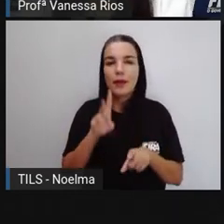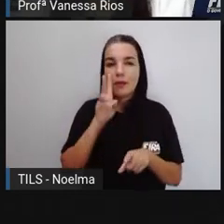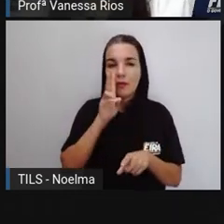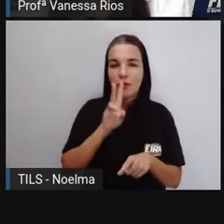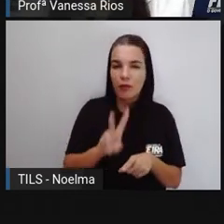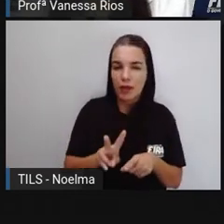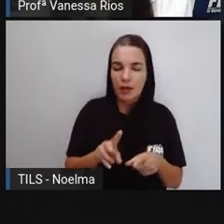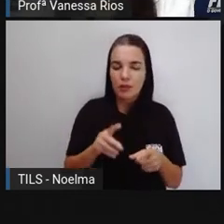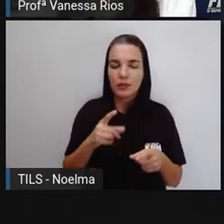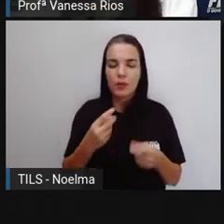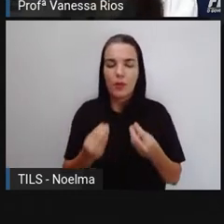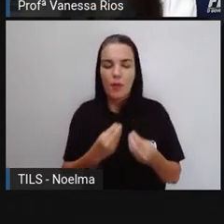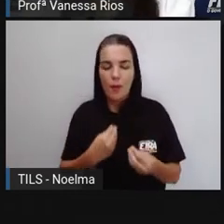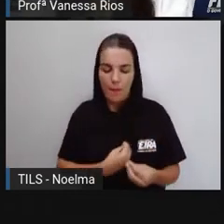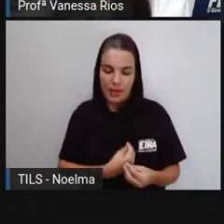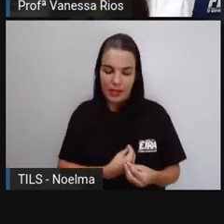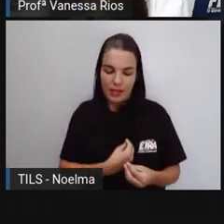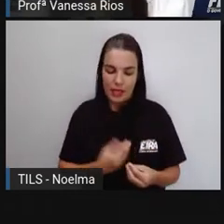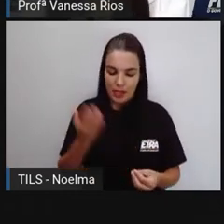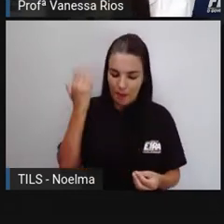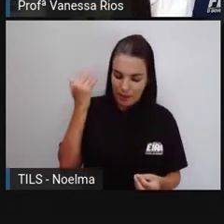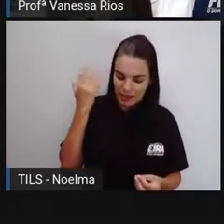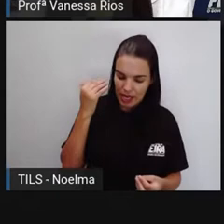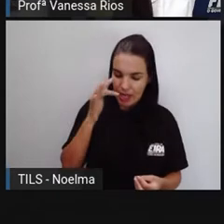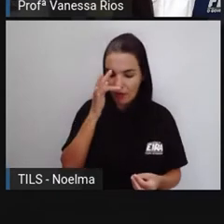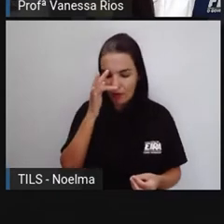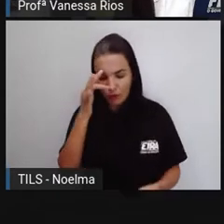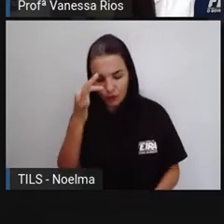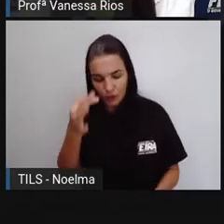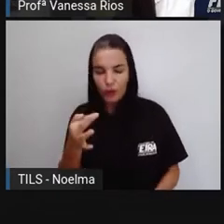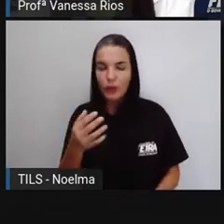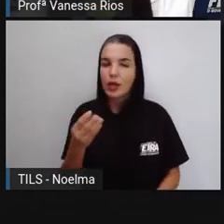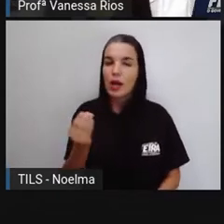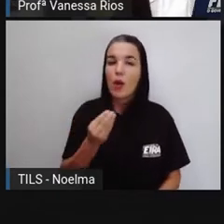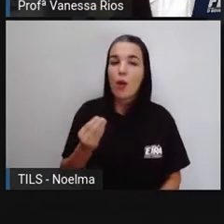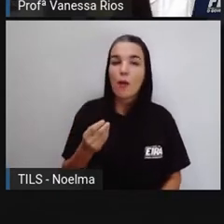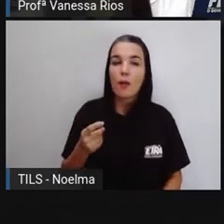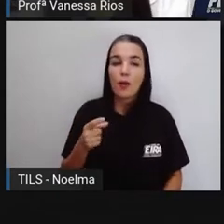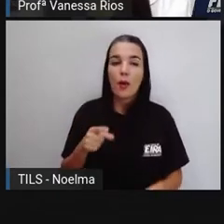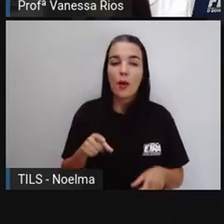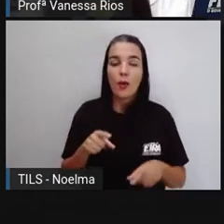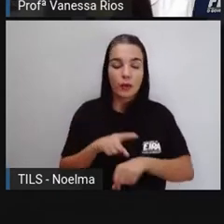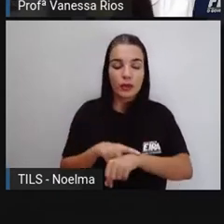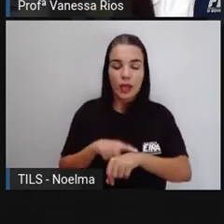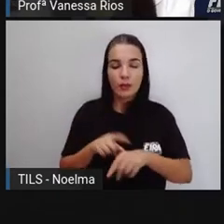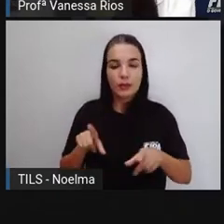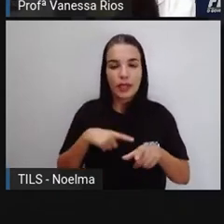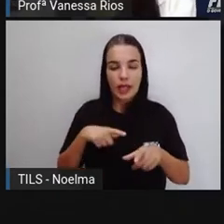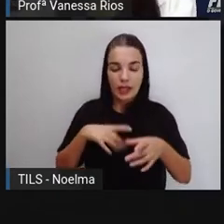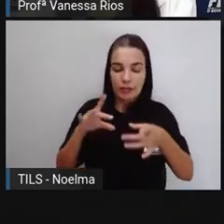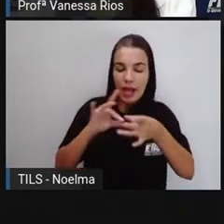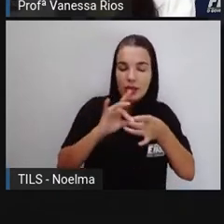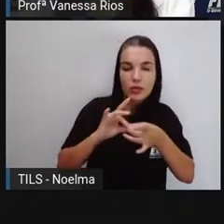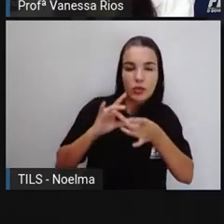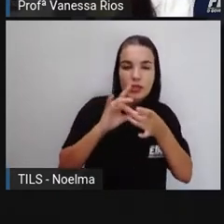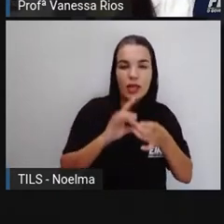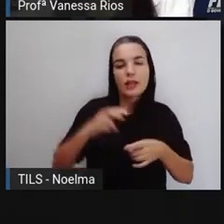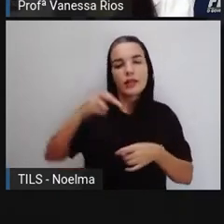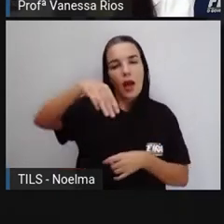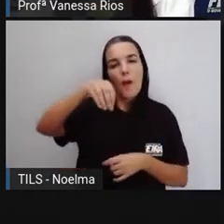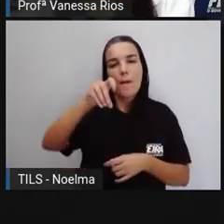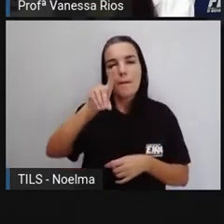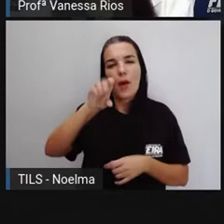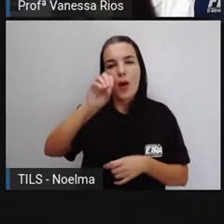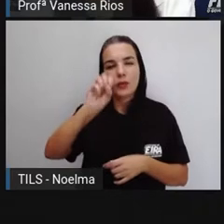aí sobre o presente, o passado, o futuro e como os tempos também estão associados aos modos verbais.